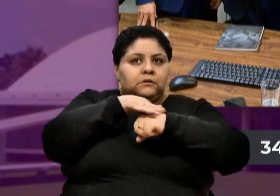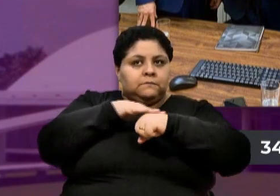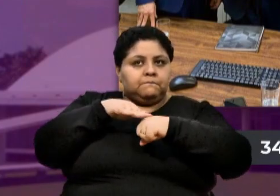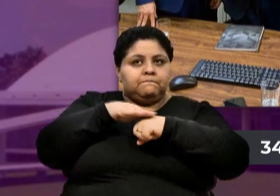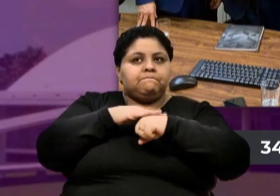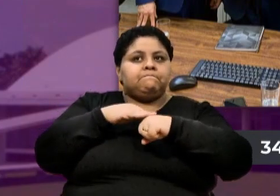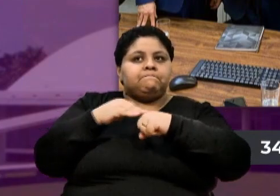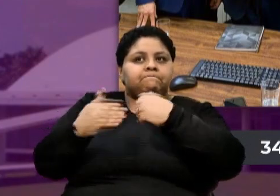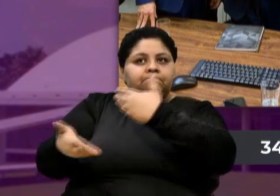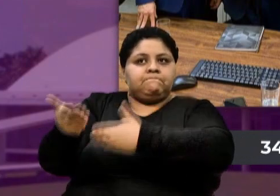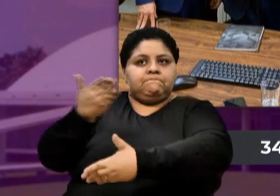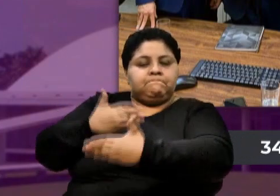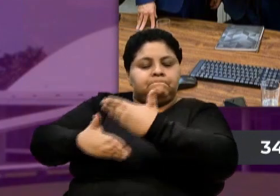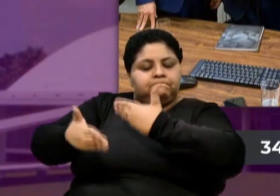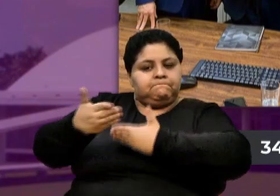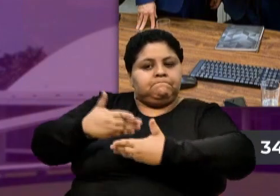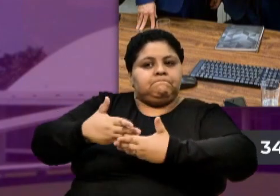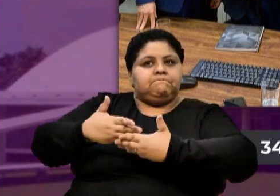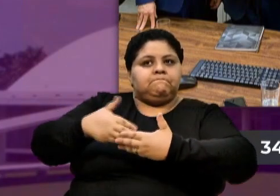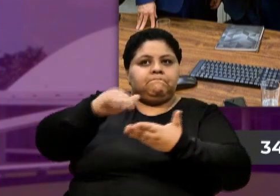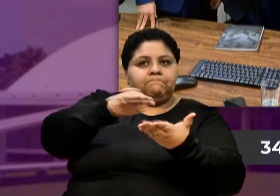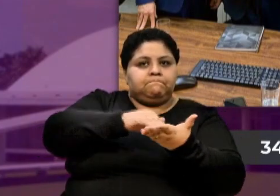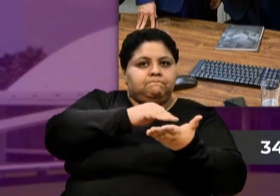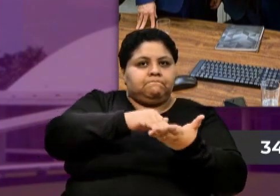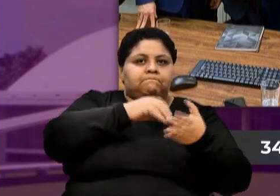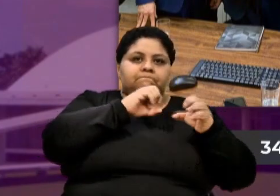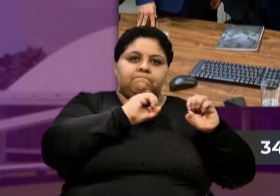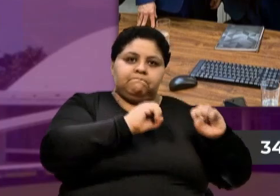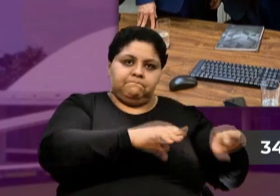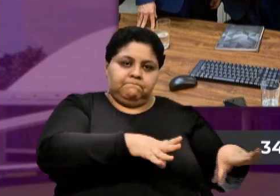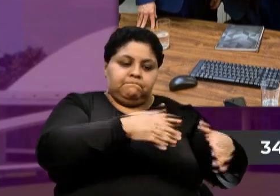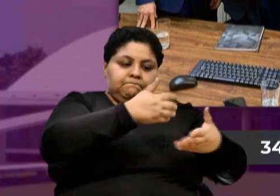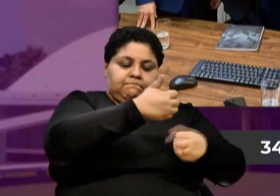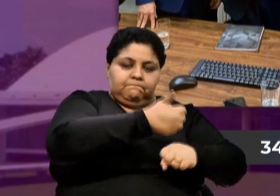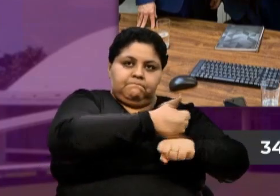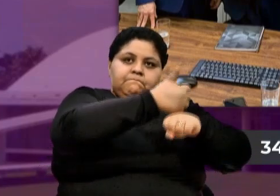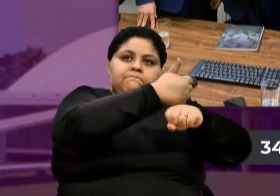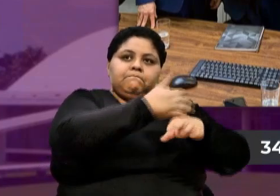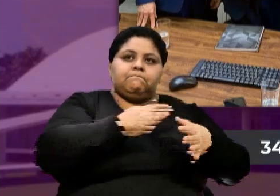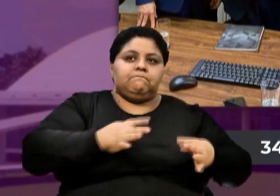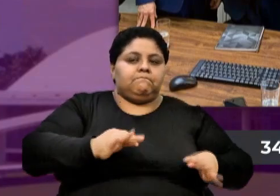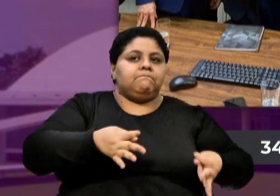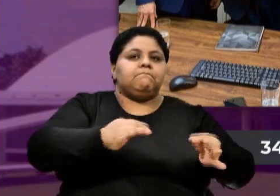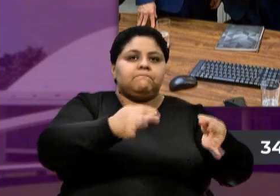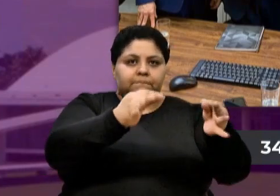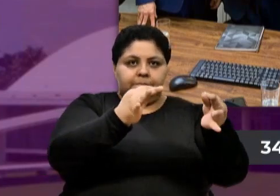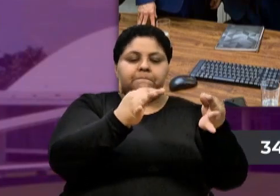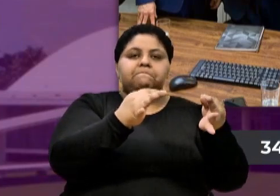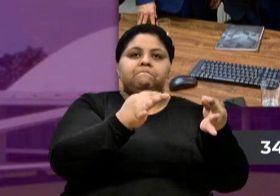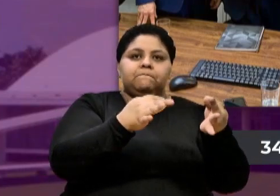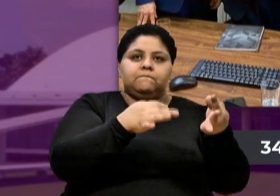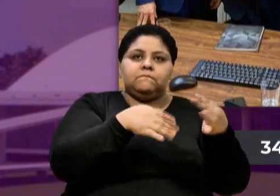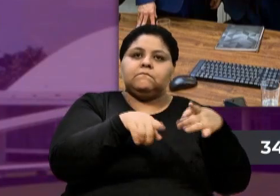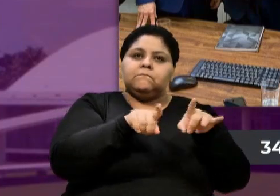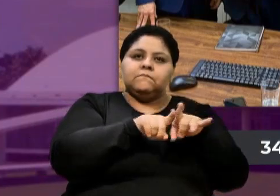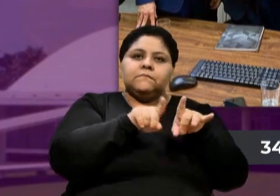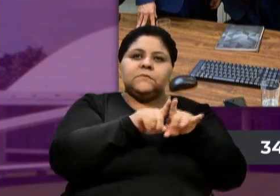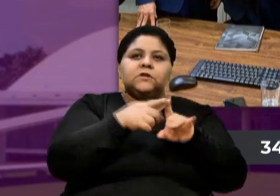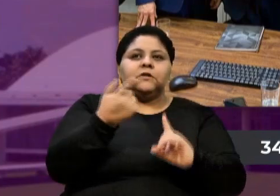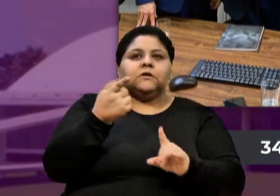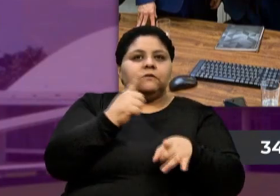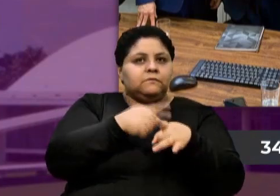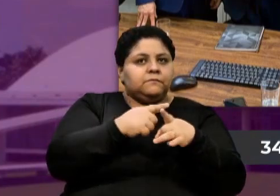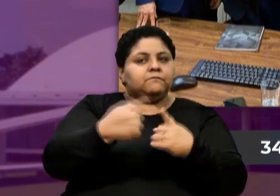pelo secretário de Educação Profissional e Tecnológica, porque a ideia era para